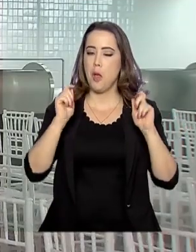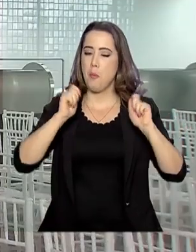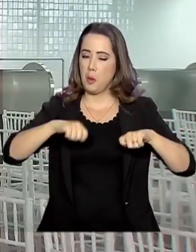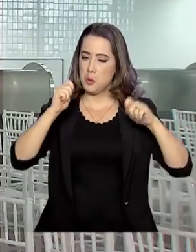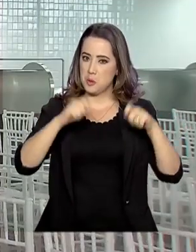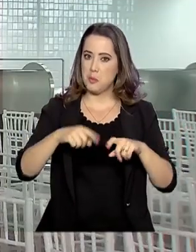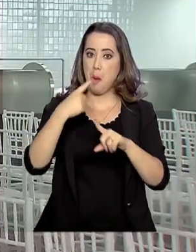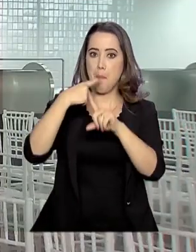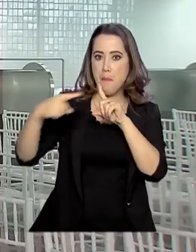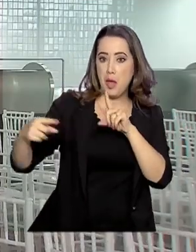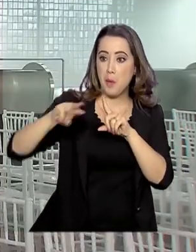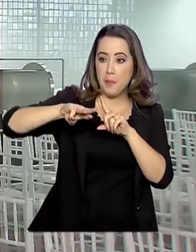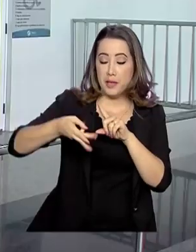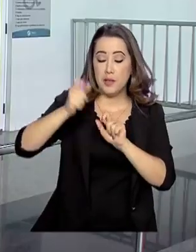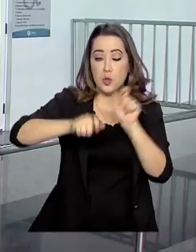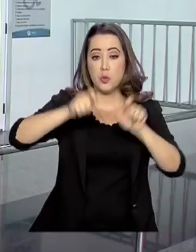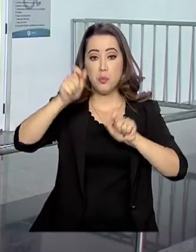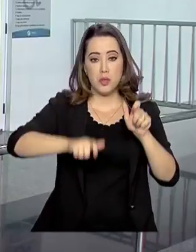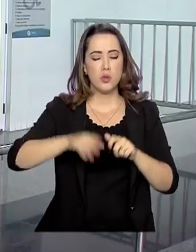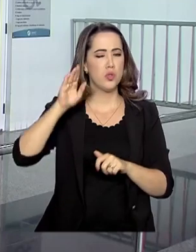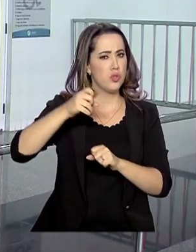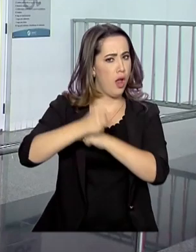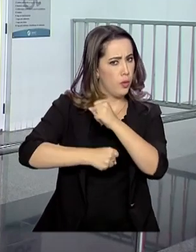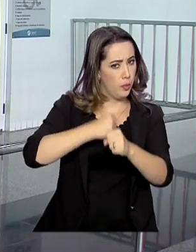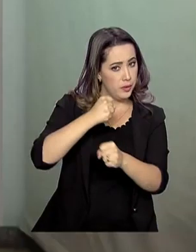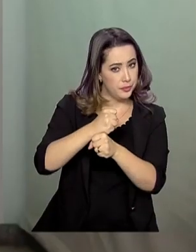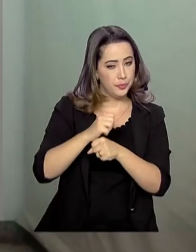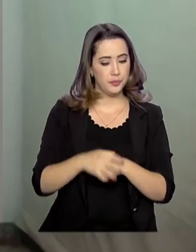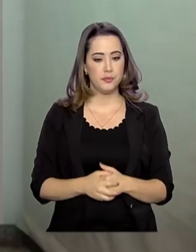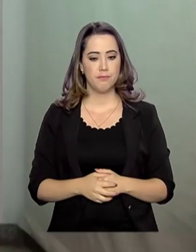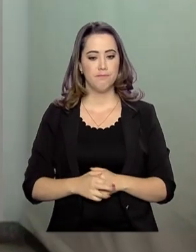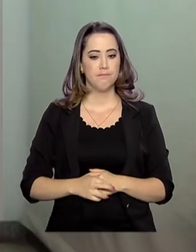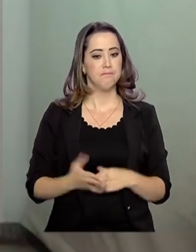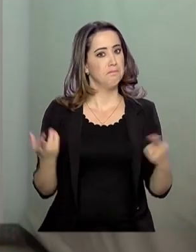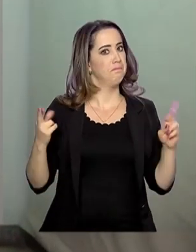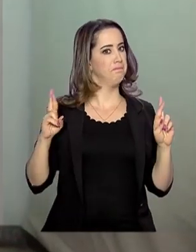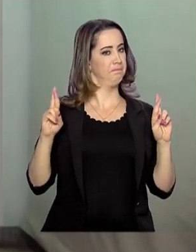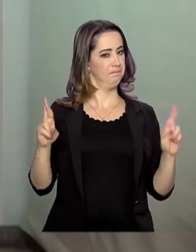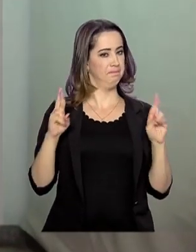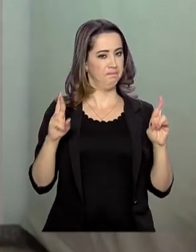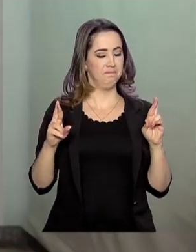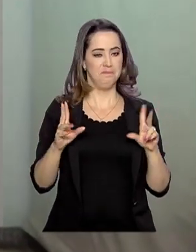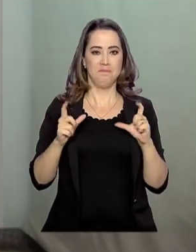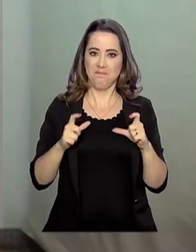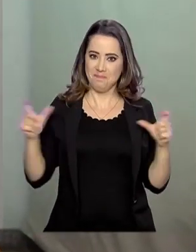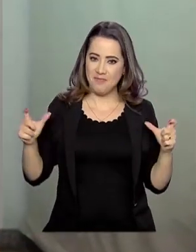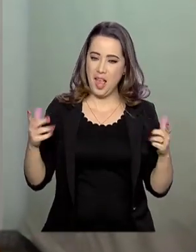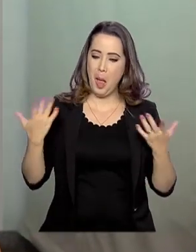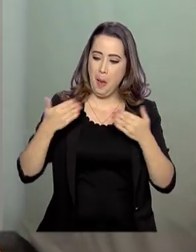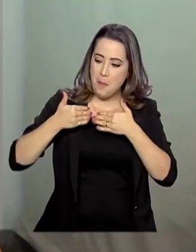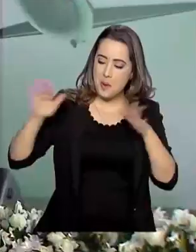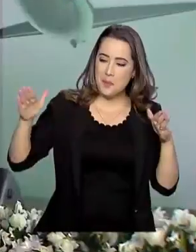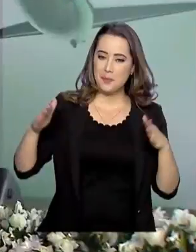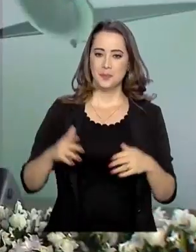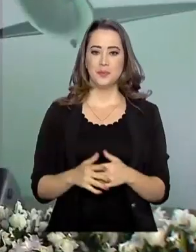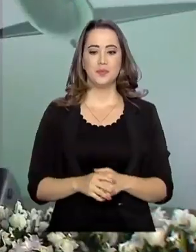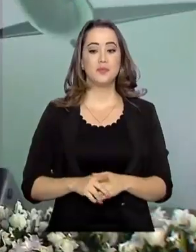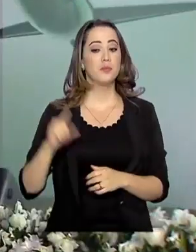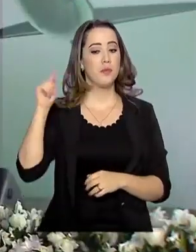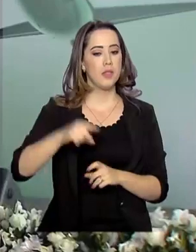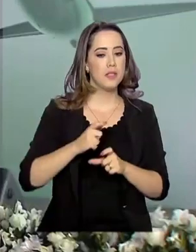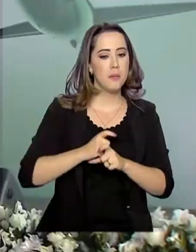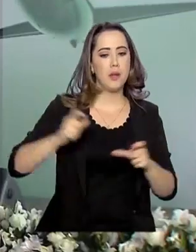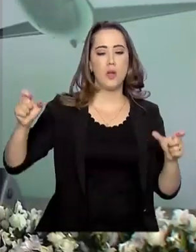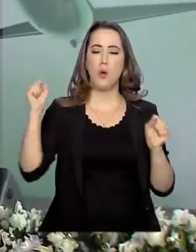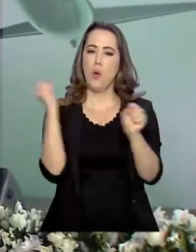meio milhão de passageiros já no ano que vem. Uma expectativa enorme para a inauguração. Esta é a